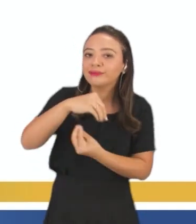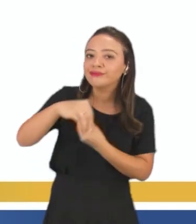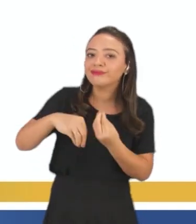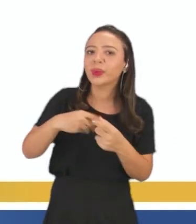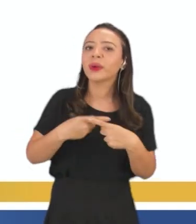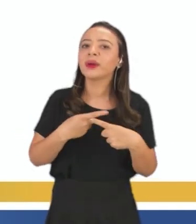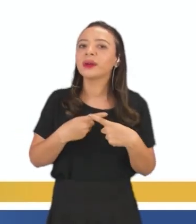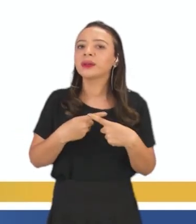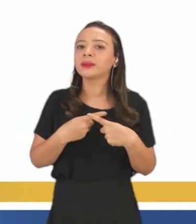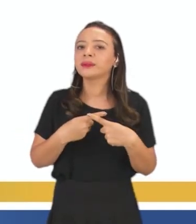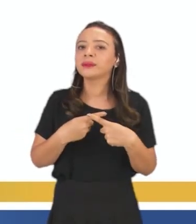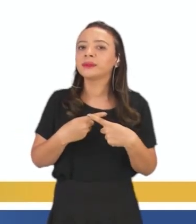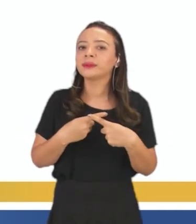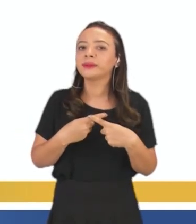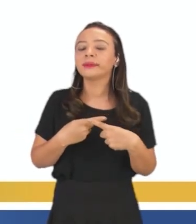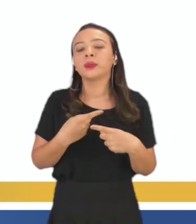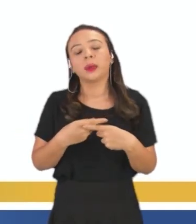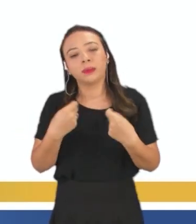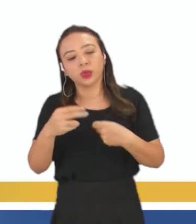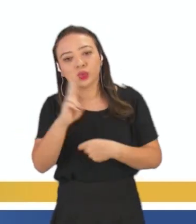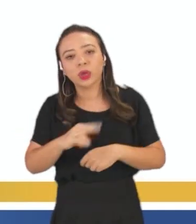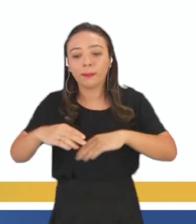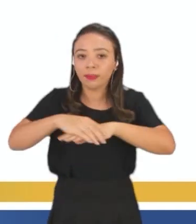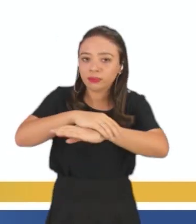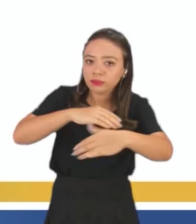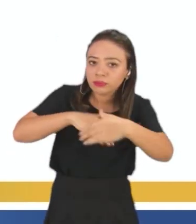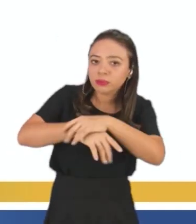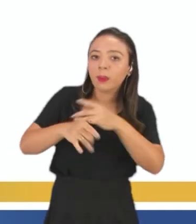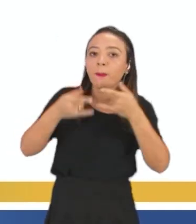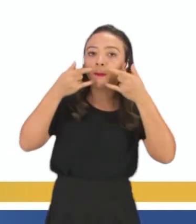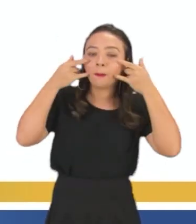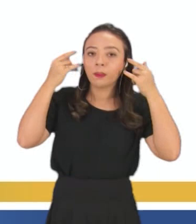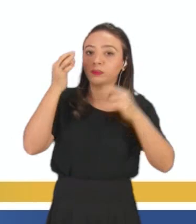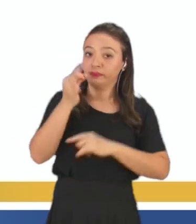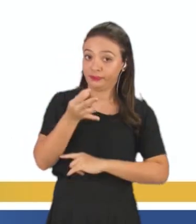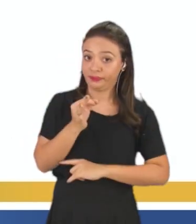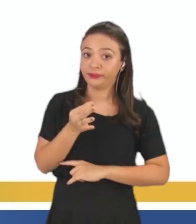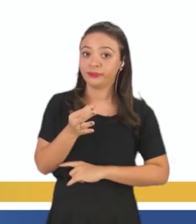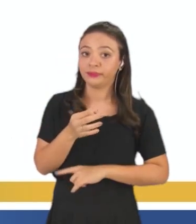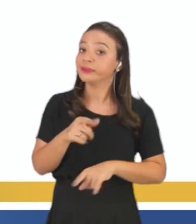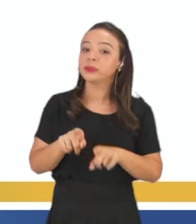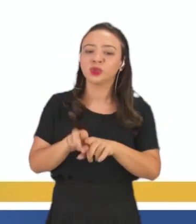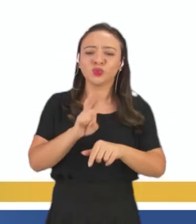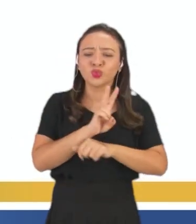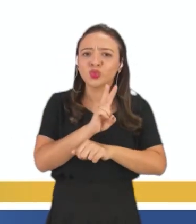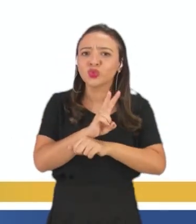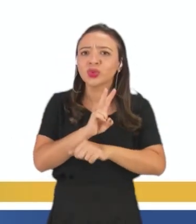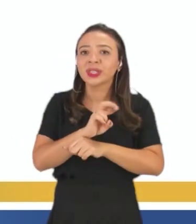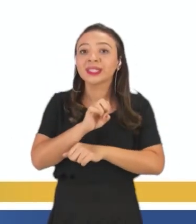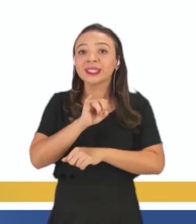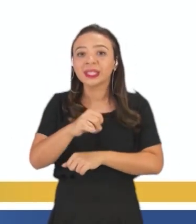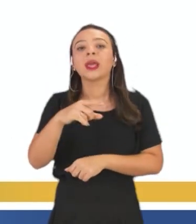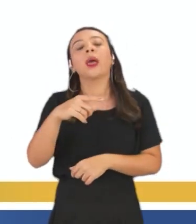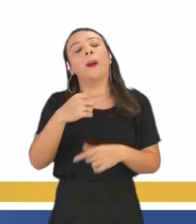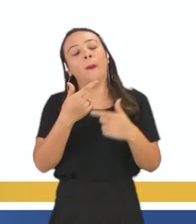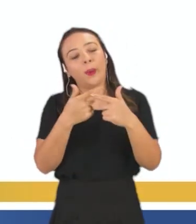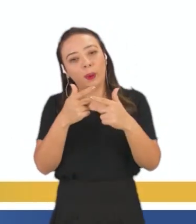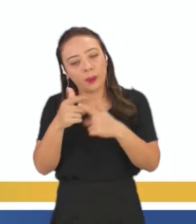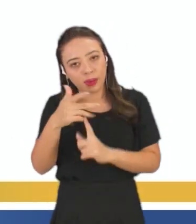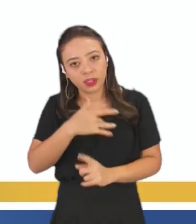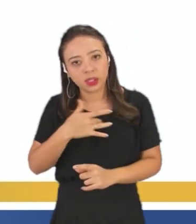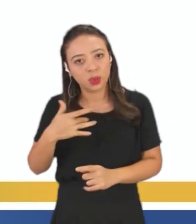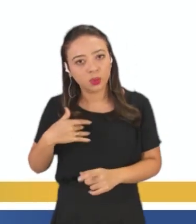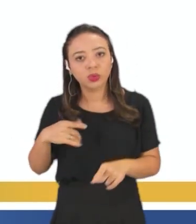quê? Você vai utilizar luvas e máscaras adequadas, o cuidado dobrado, se ele for tóxico, corrosível,